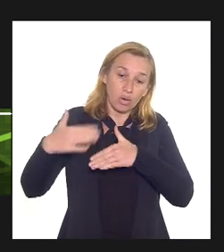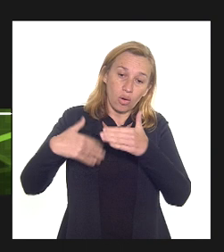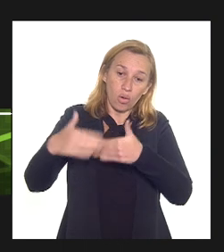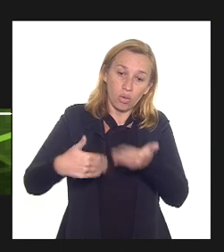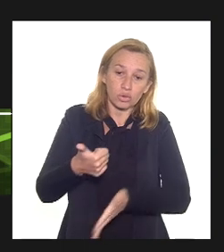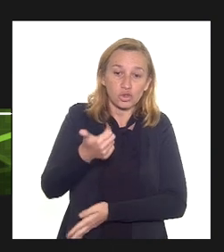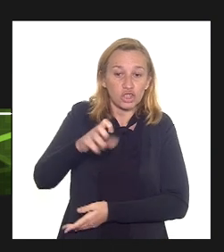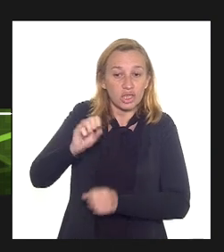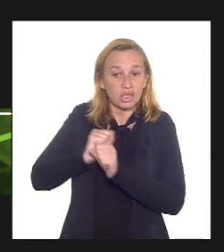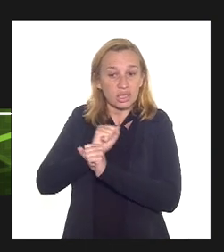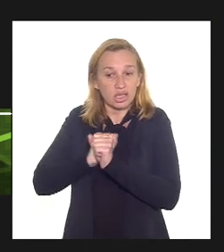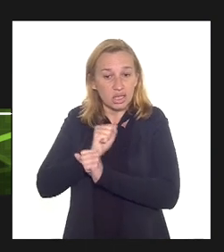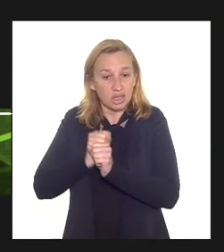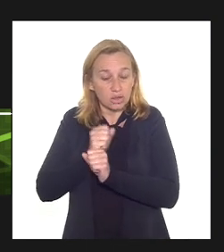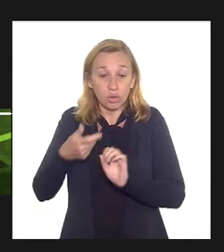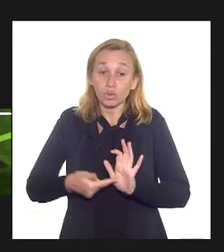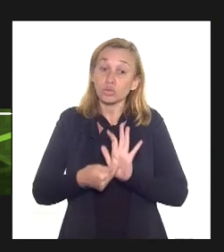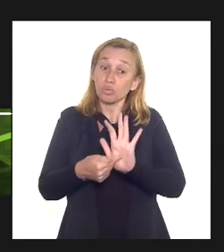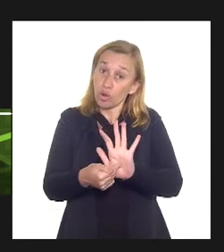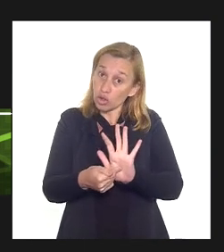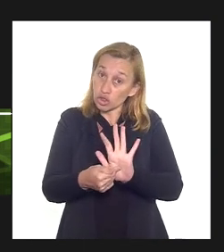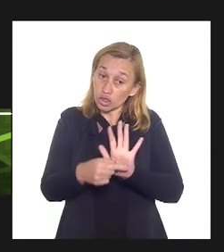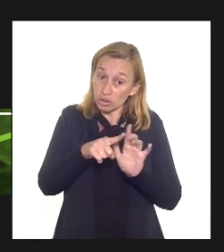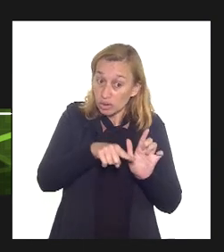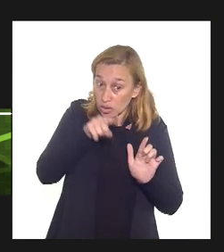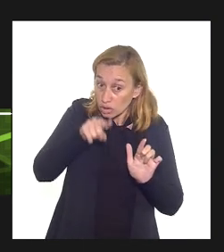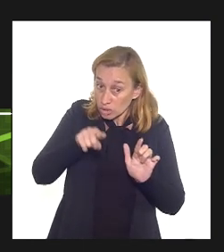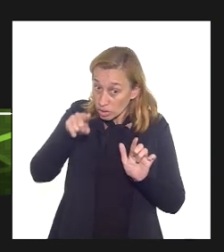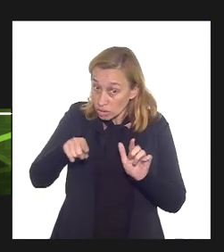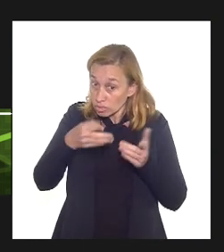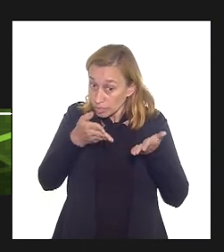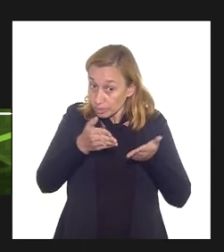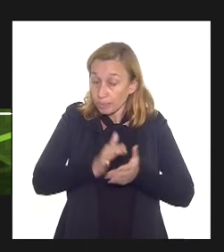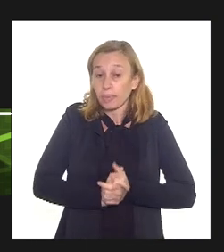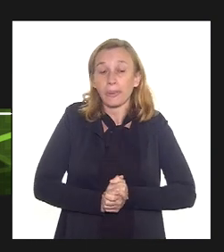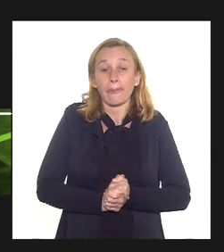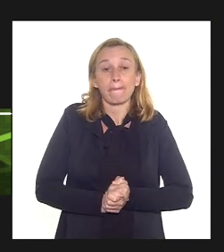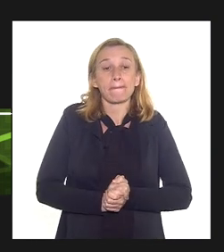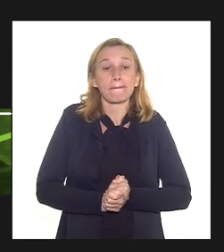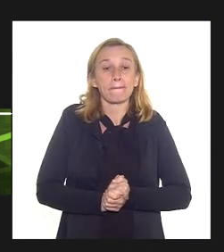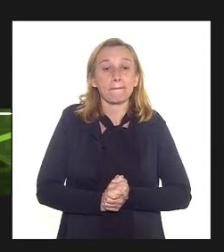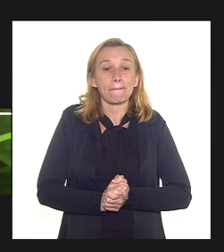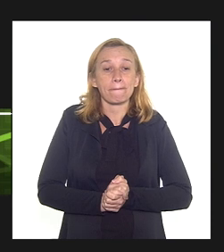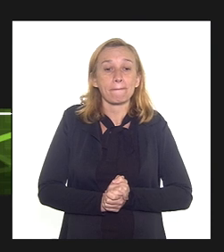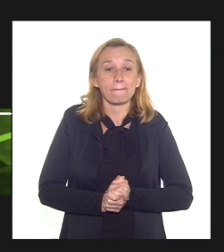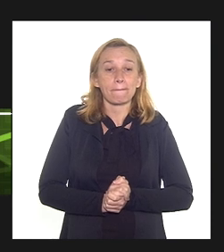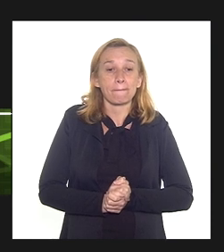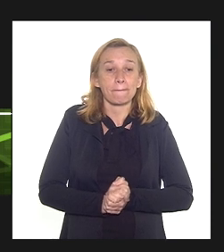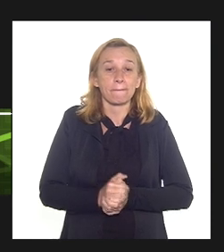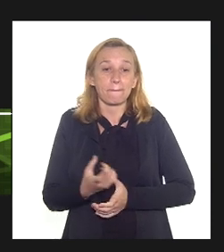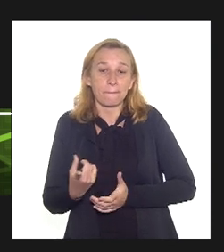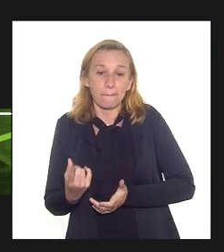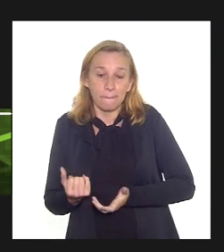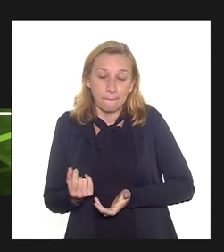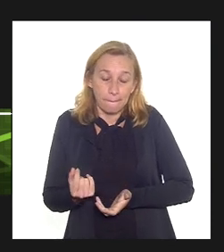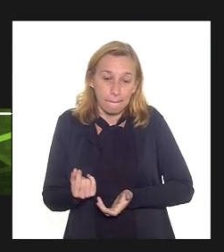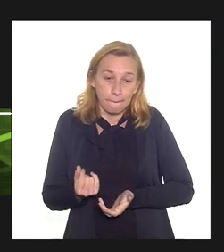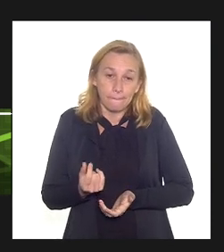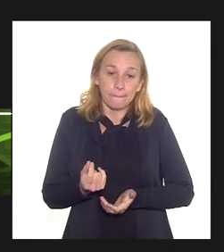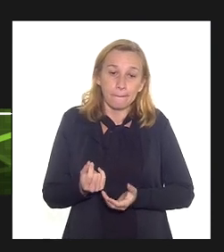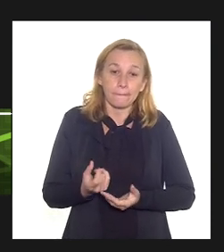anos como mostra na sua na sua coluna de taxa e na sua coluna de